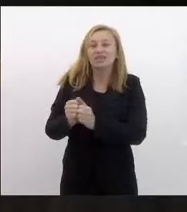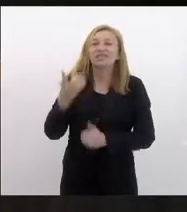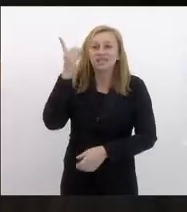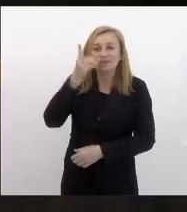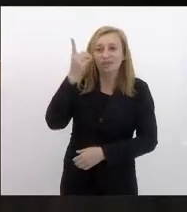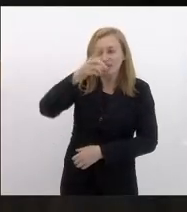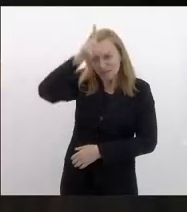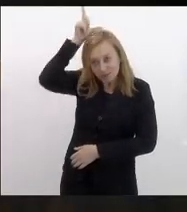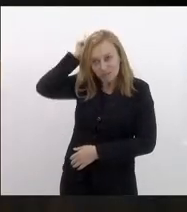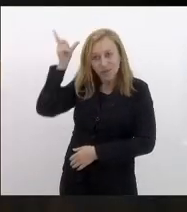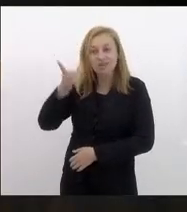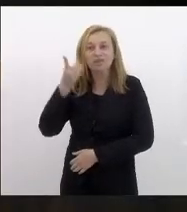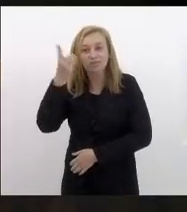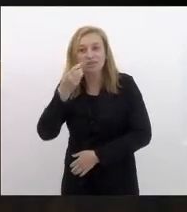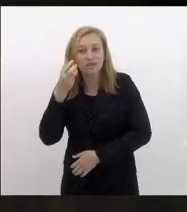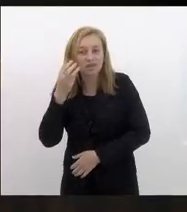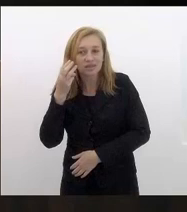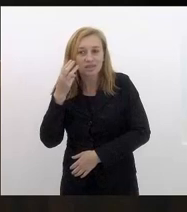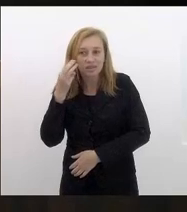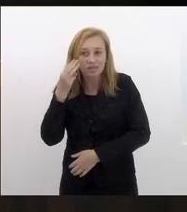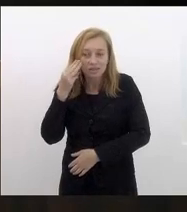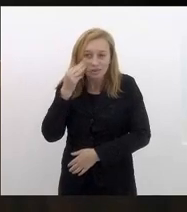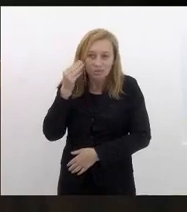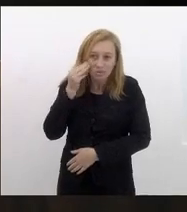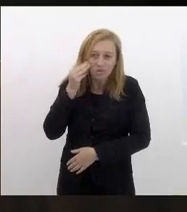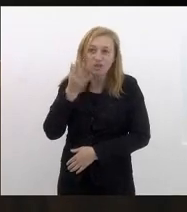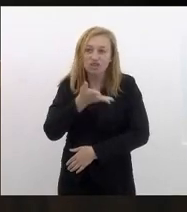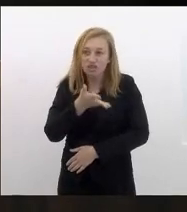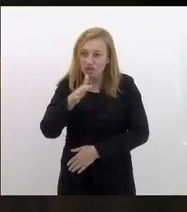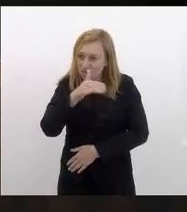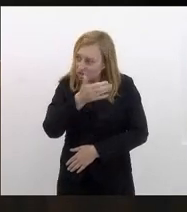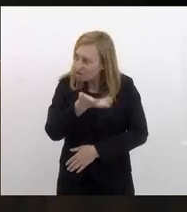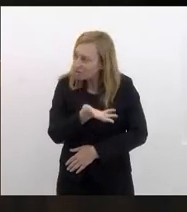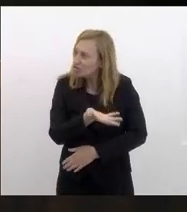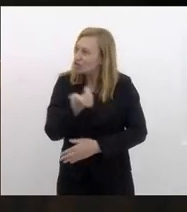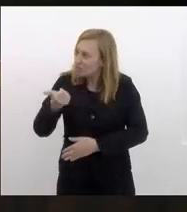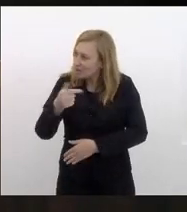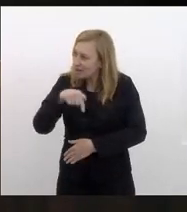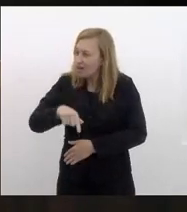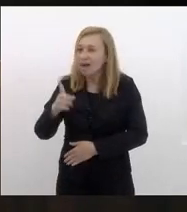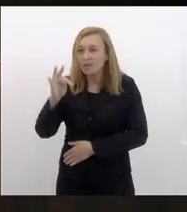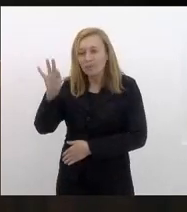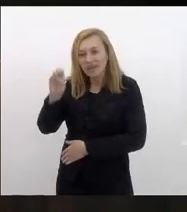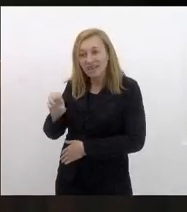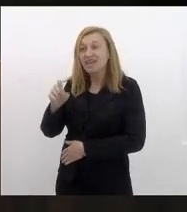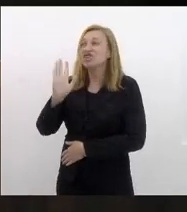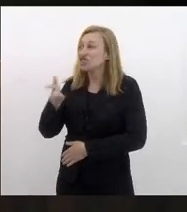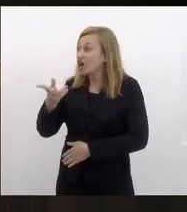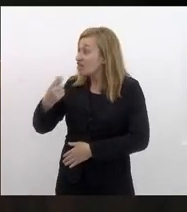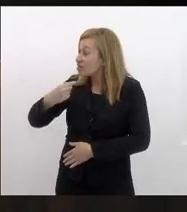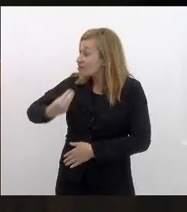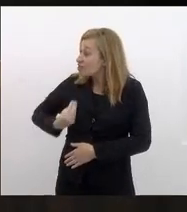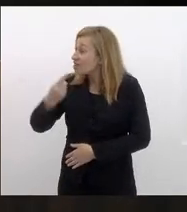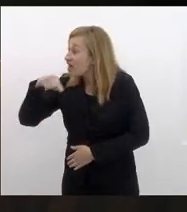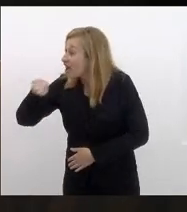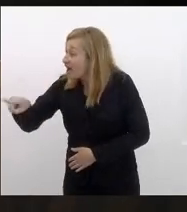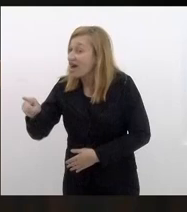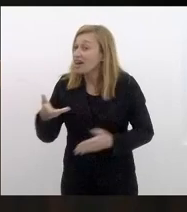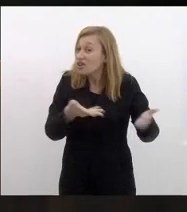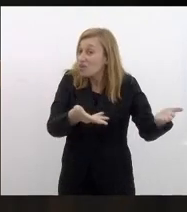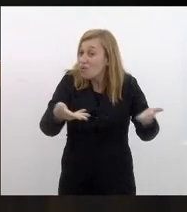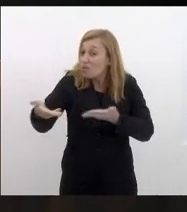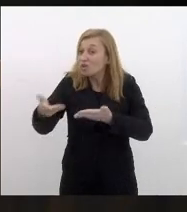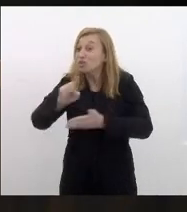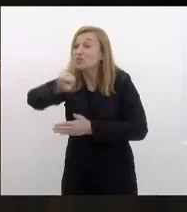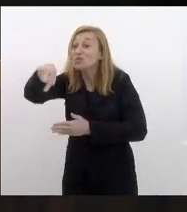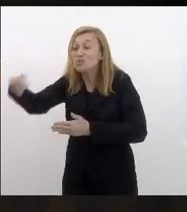Luiz Paulo deputada Mônica eu já chamei a Bet aqui e já garanti com ela que eu estarei lá comendo a feijoada e convido os demais